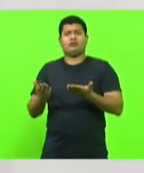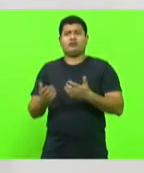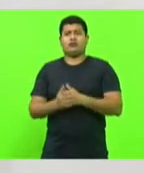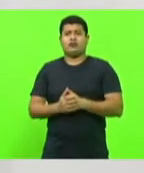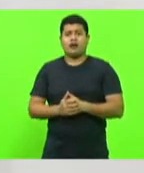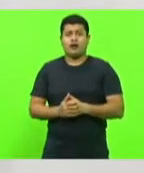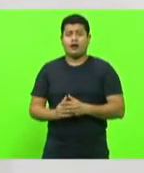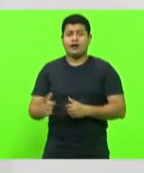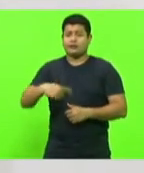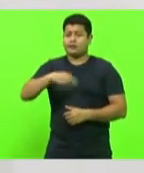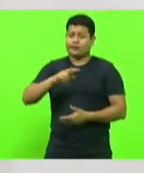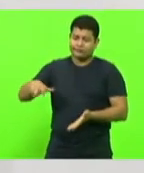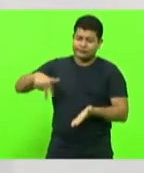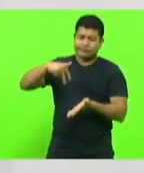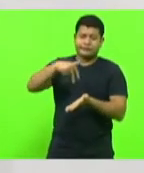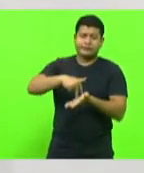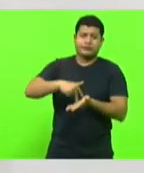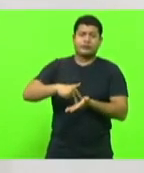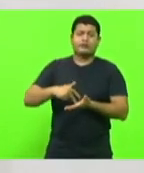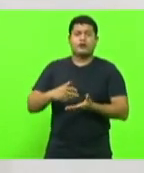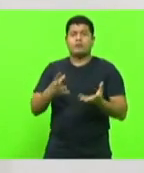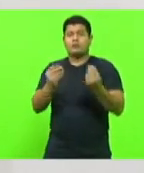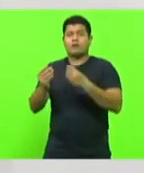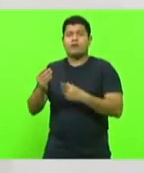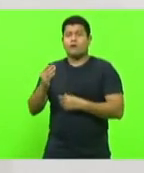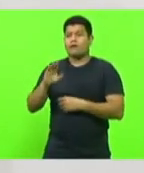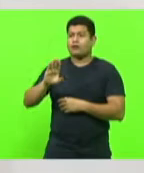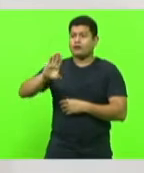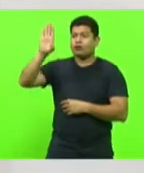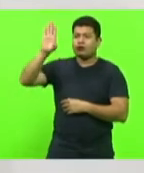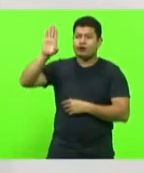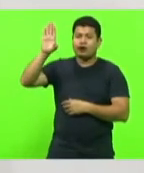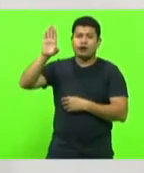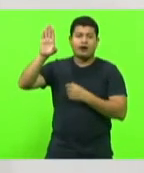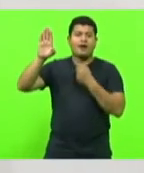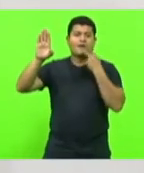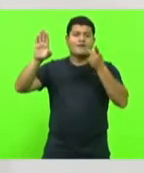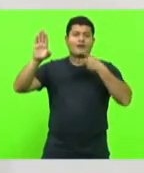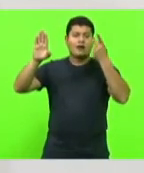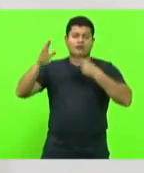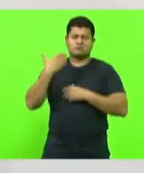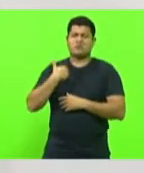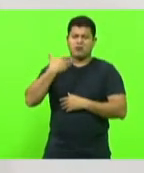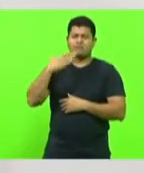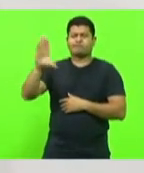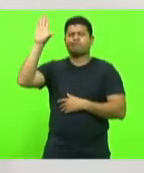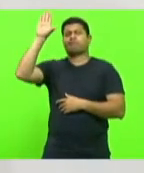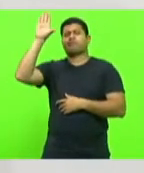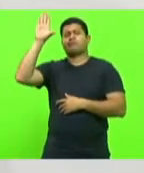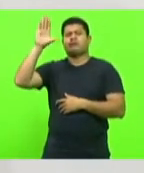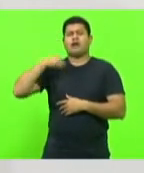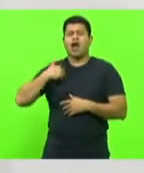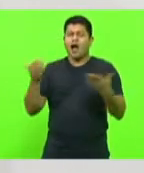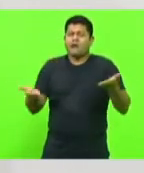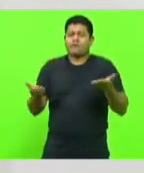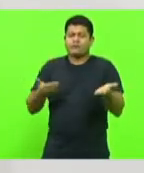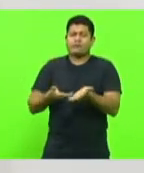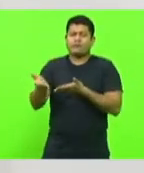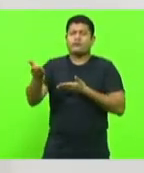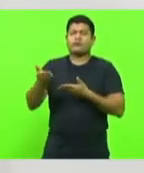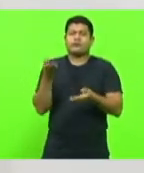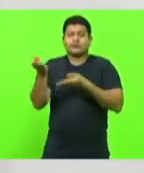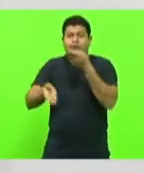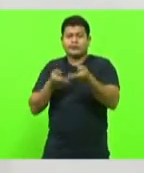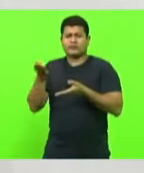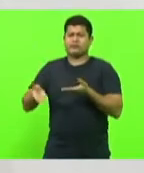gente chega aqui e houve promessas do DENIT que é um órgão federal. Não, agora nós vamos cuidar. Deixaram ficar